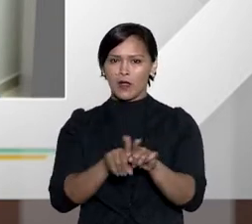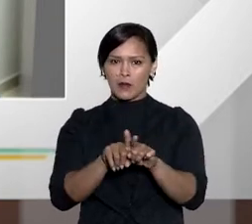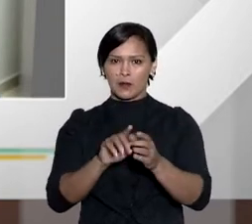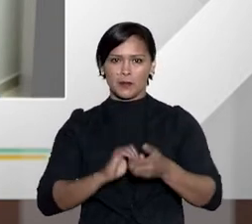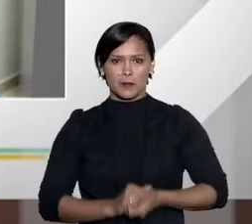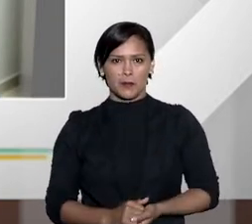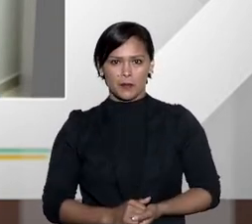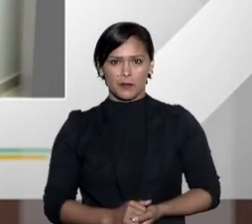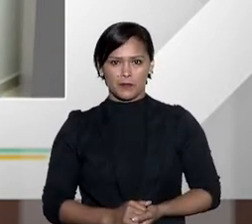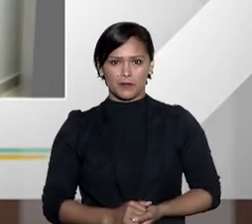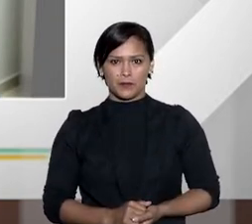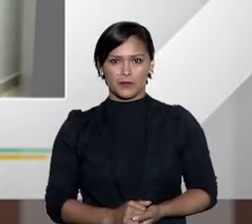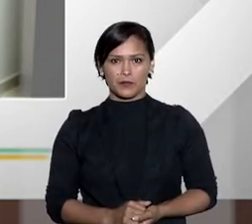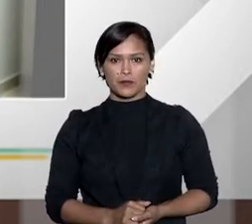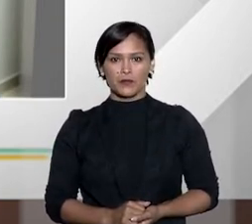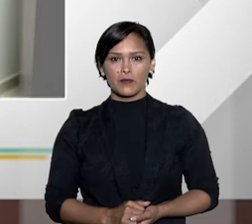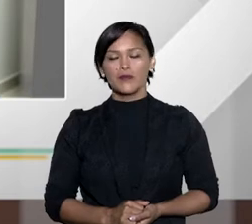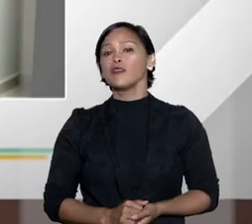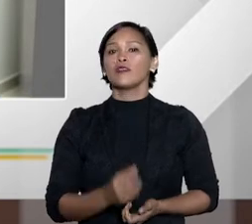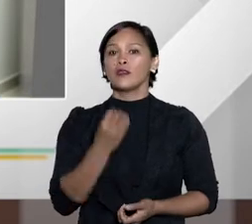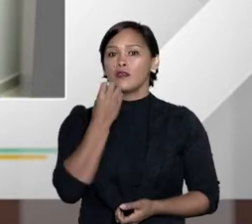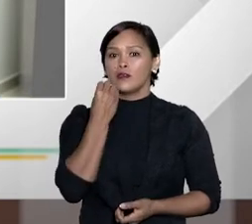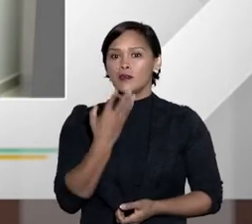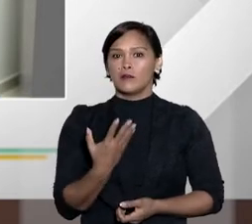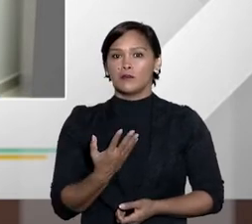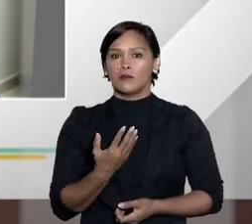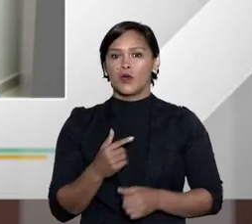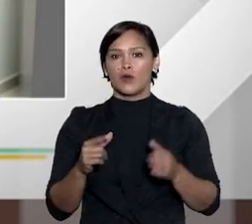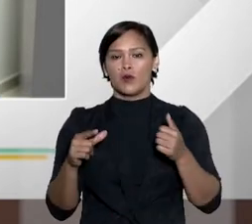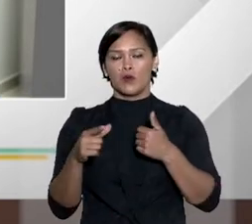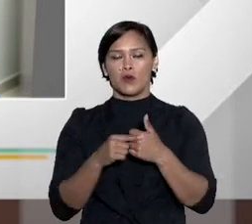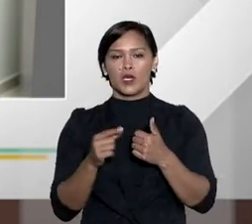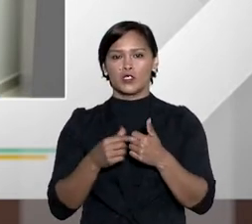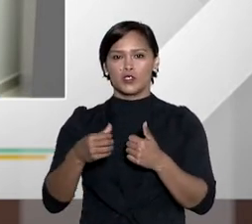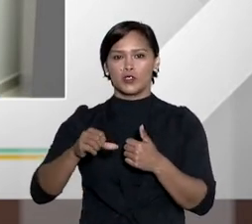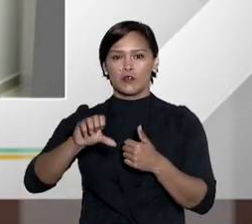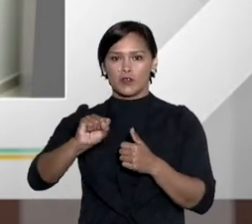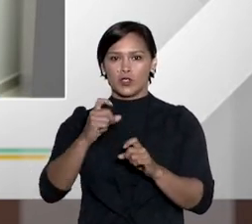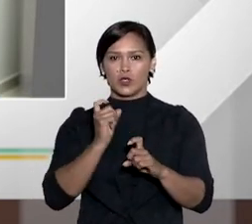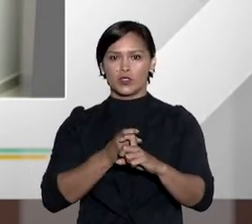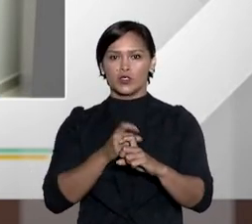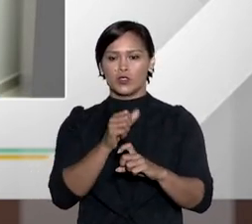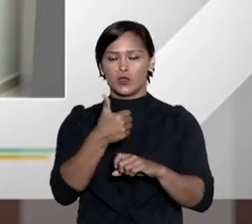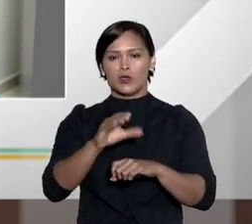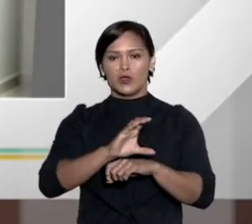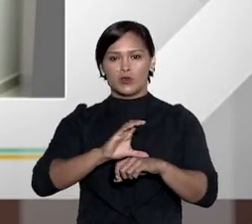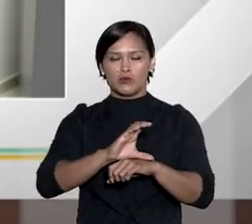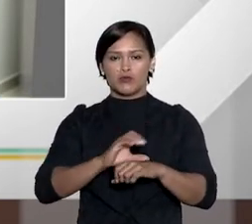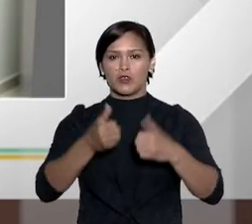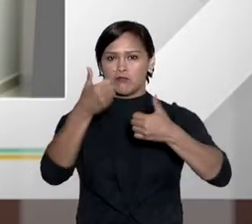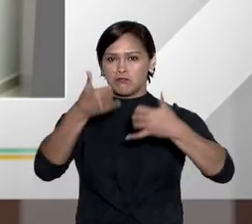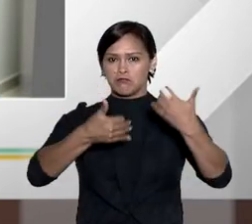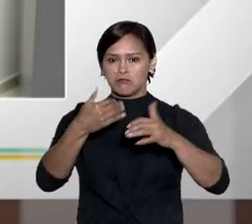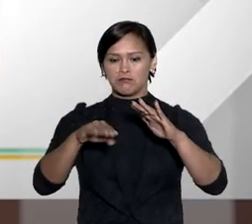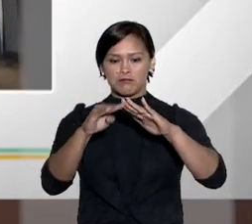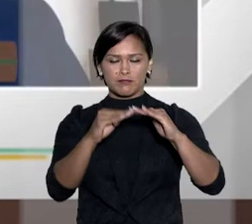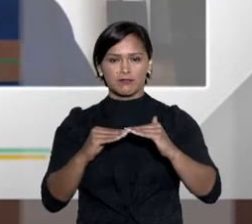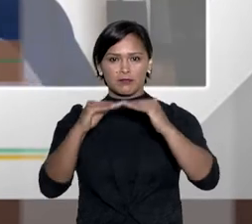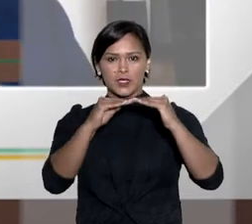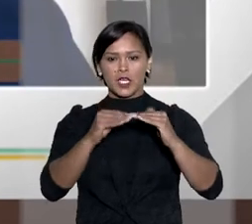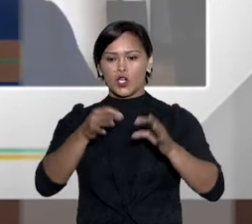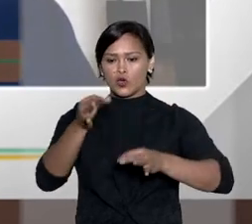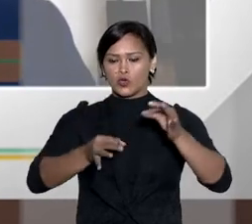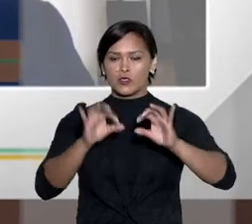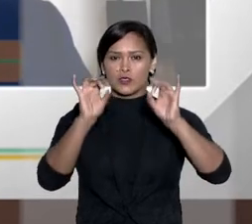Bom, o artigo 98, inciso 1 da Constituição Federal, estabelece que os juizados especiais cíveis, eles são